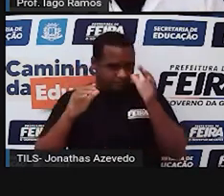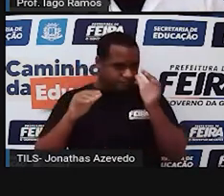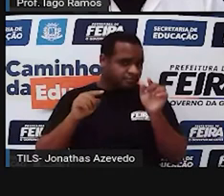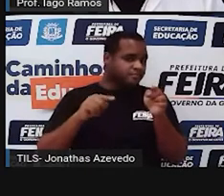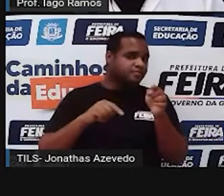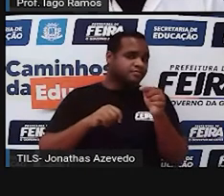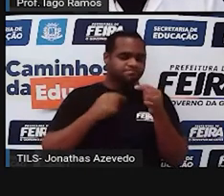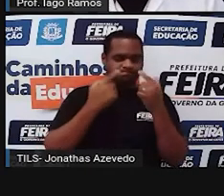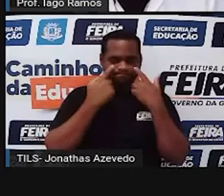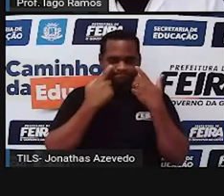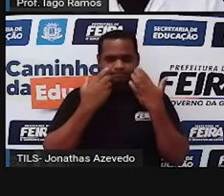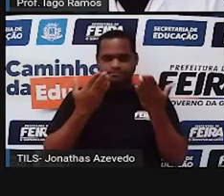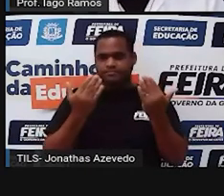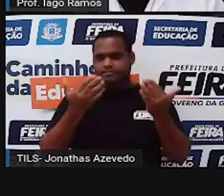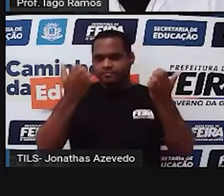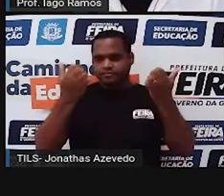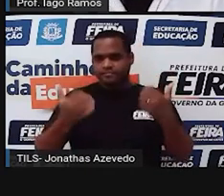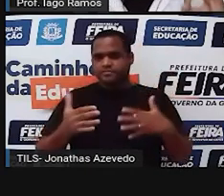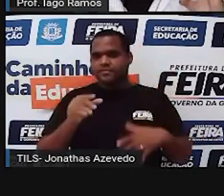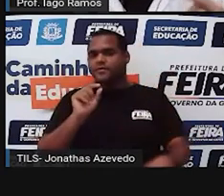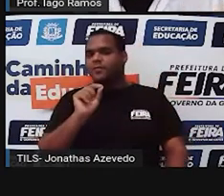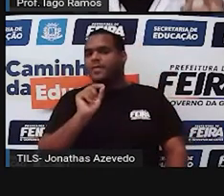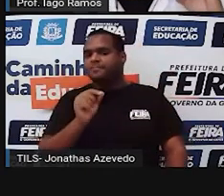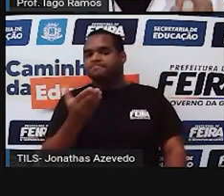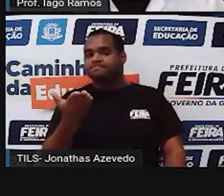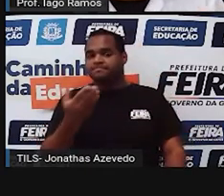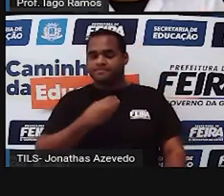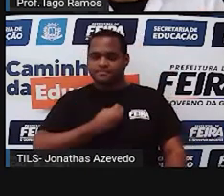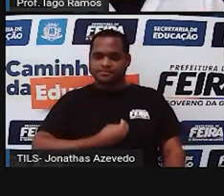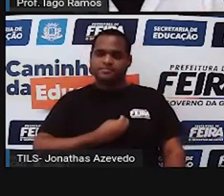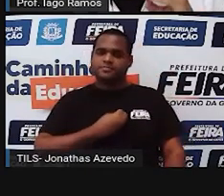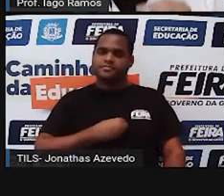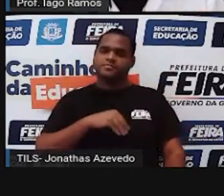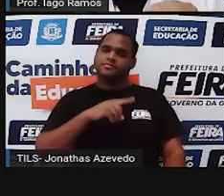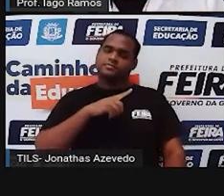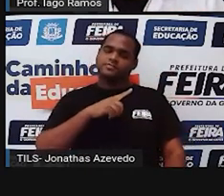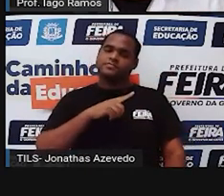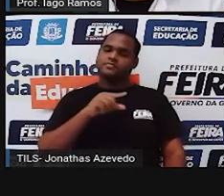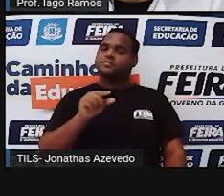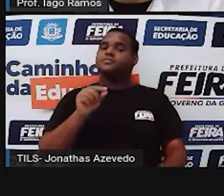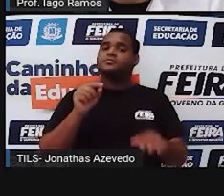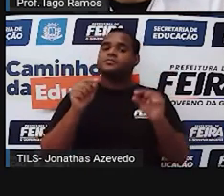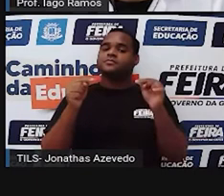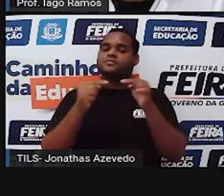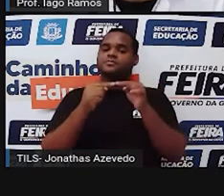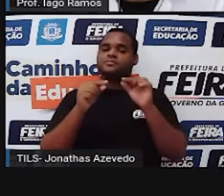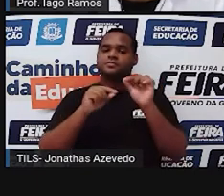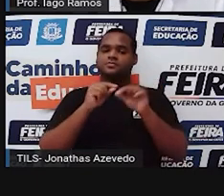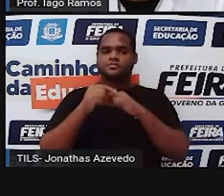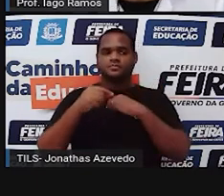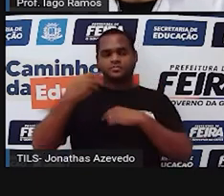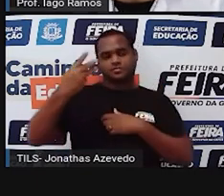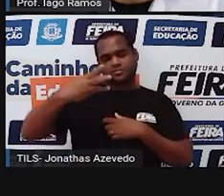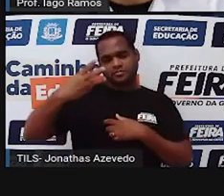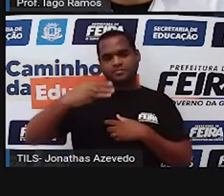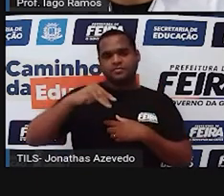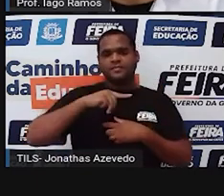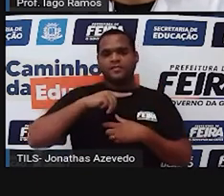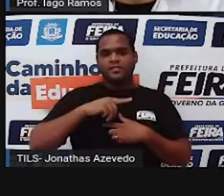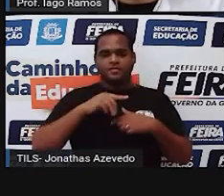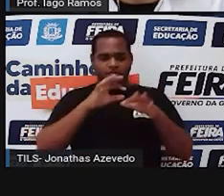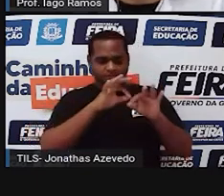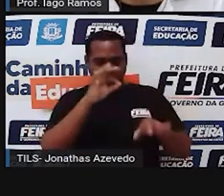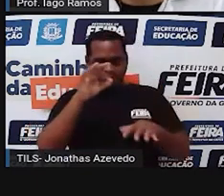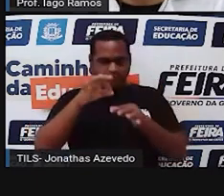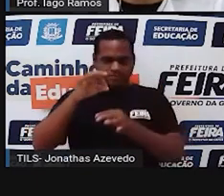se liga vem comigo está aí esse é o modelo onde vai ficar a terceira corda a terceira